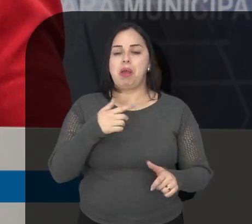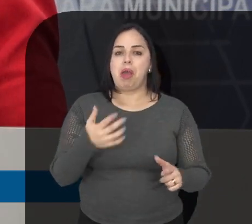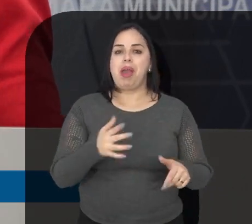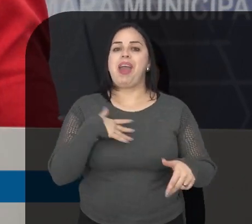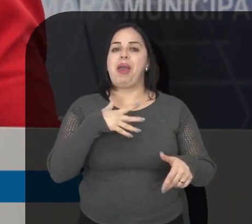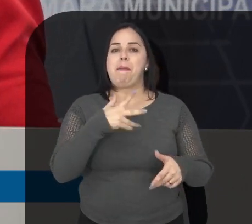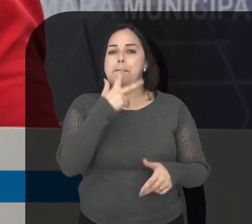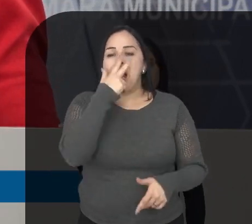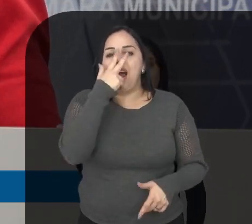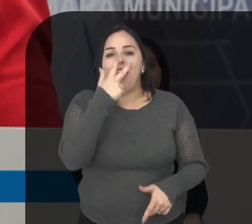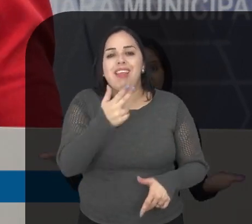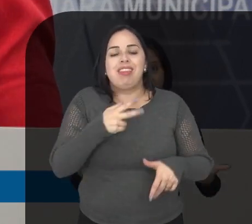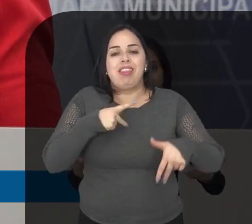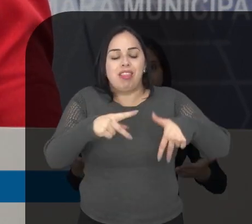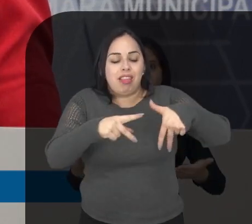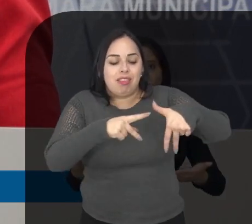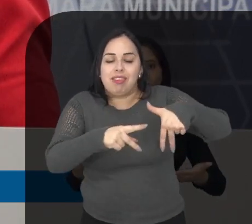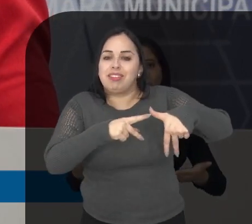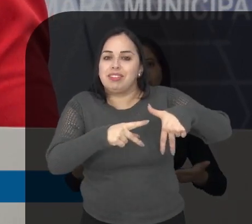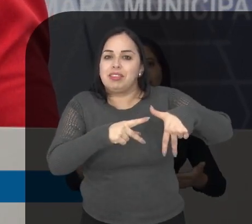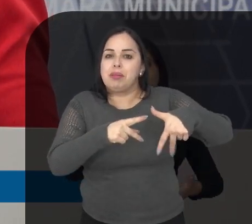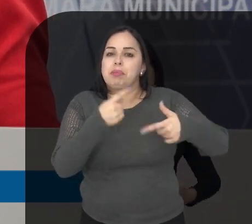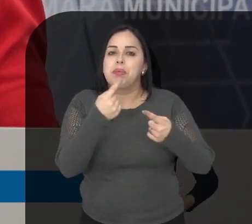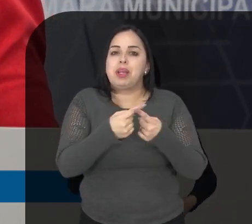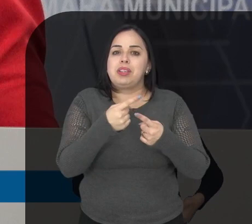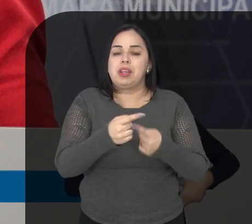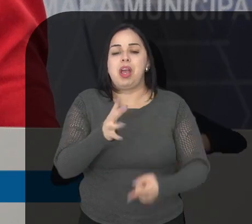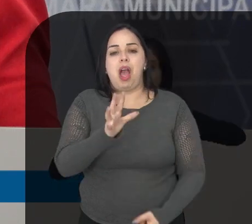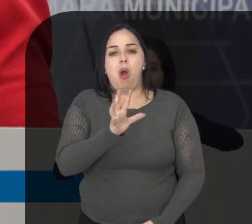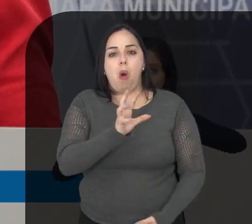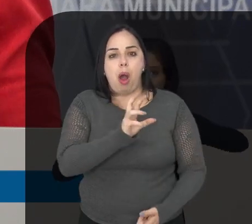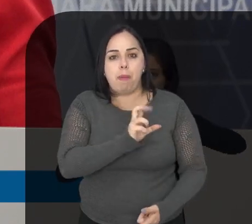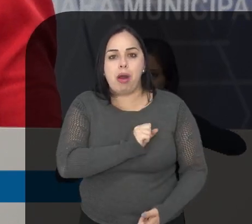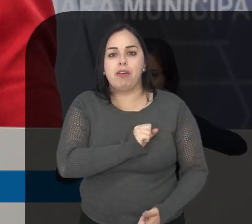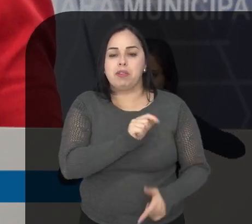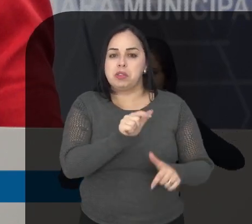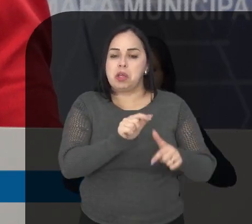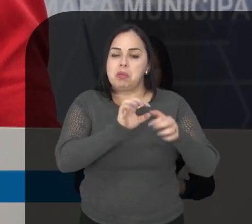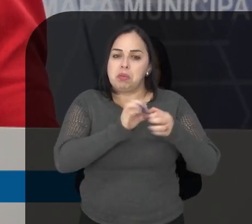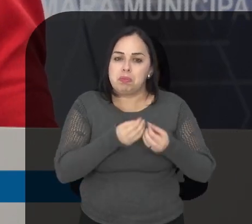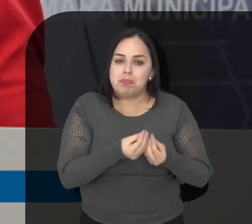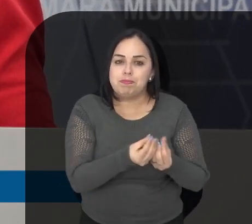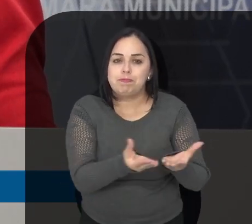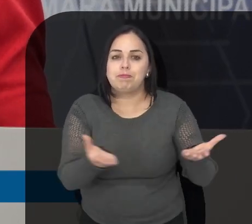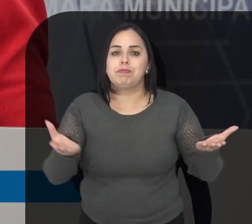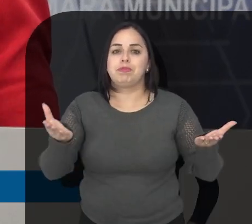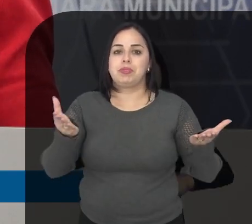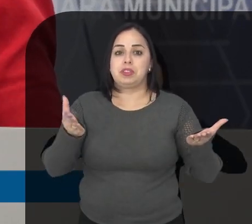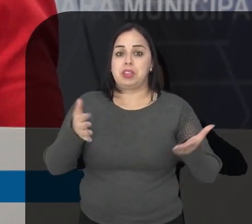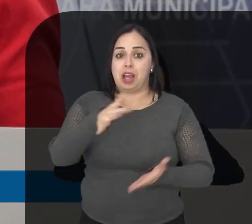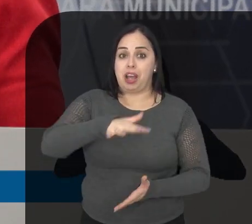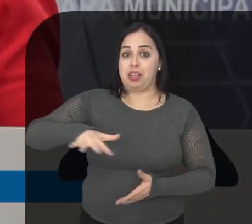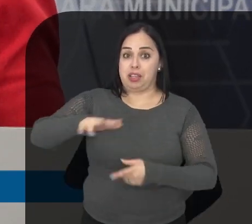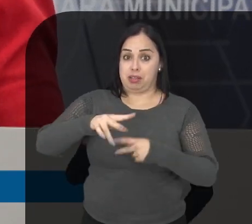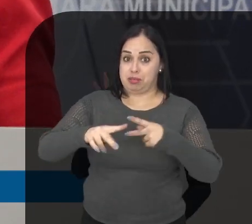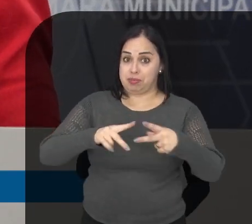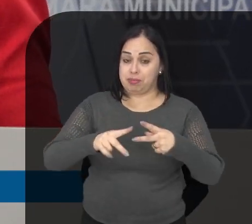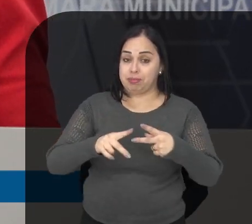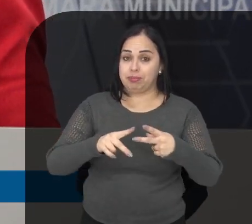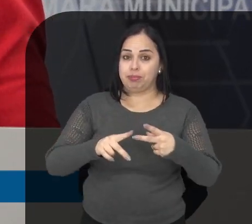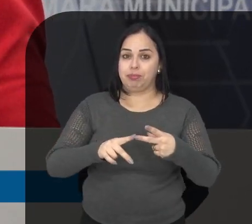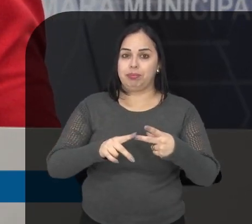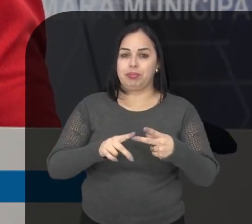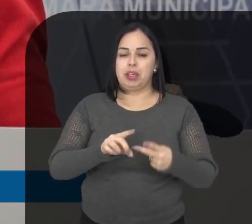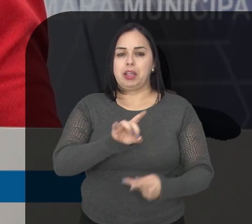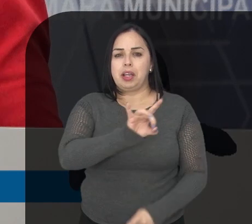tornou um cidadão joseense. Por todo o amor que eu sei que você tem dispensado a esta cidade,